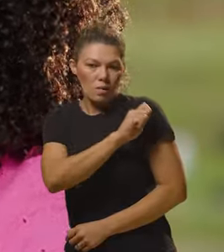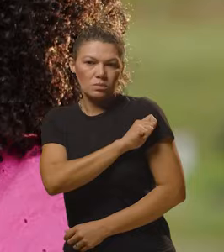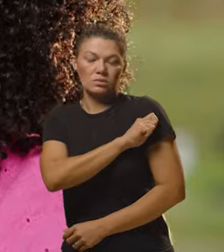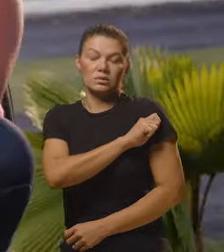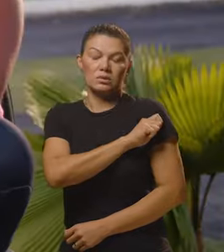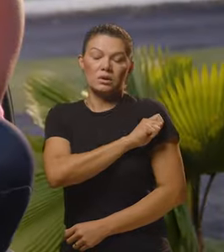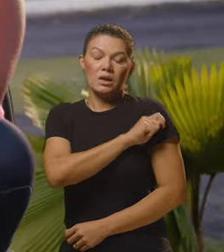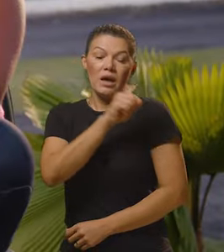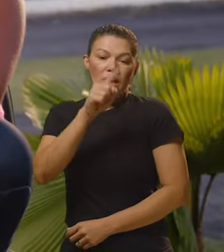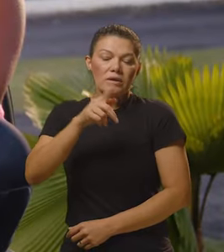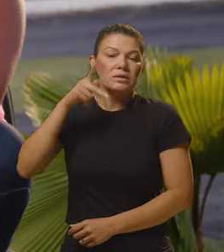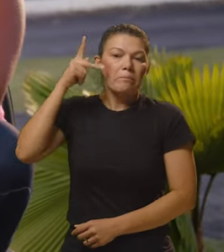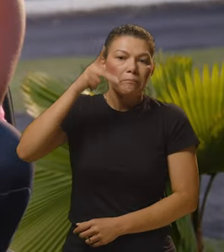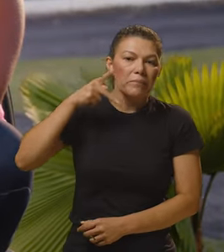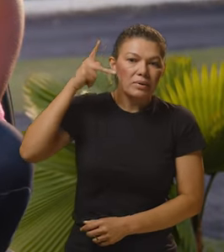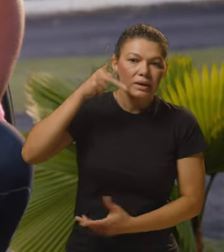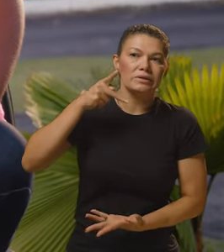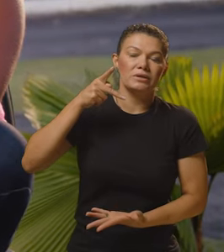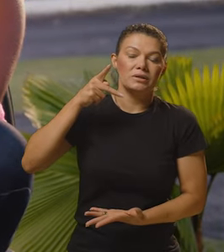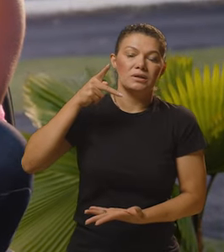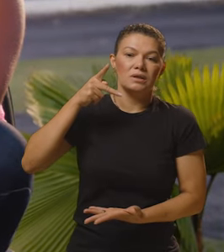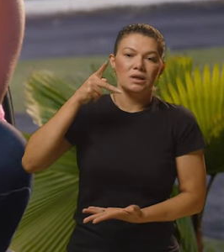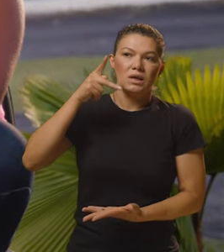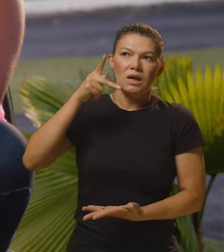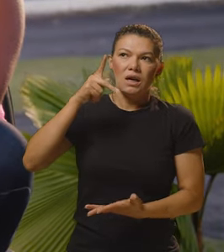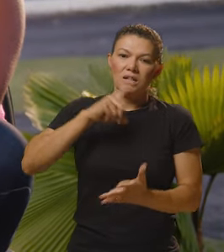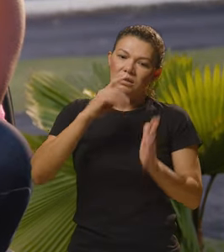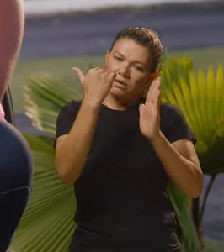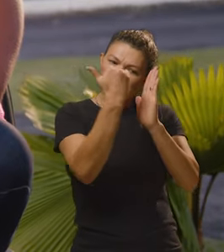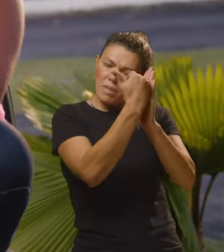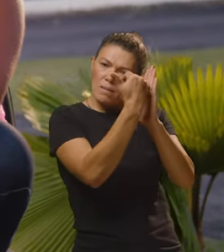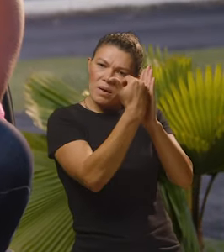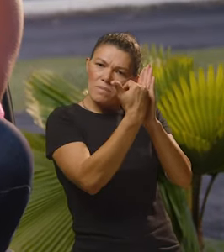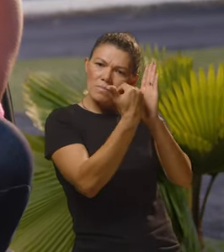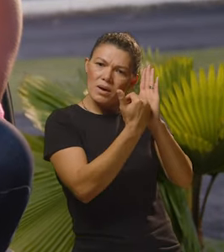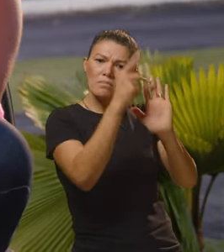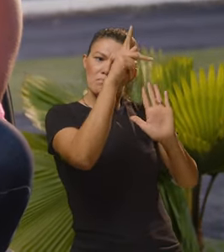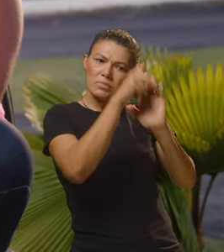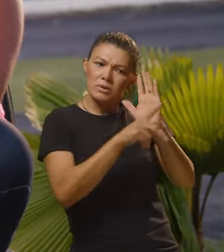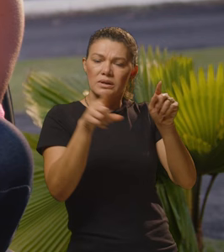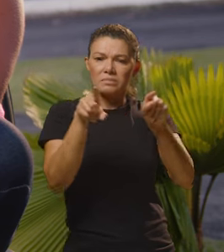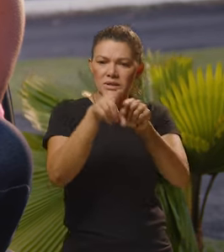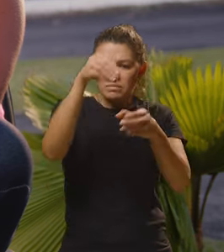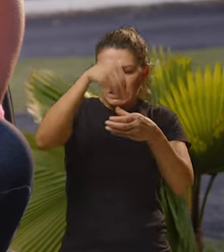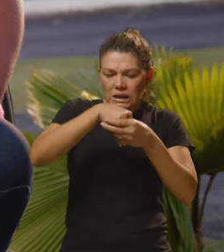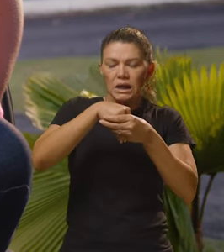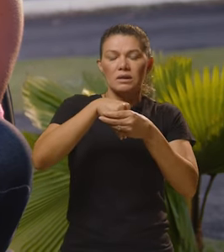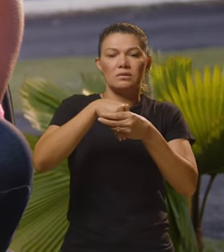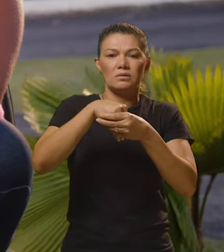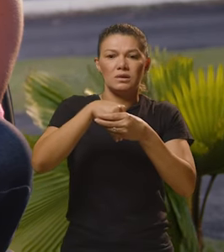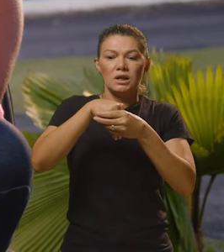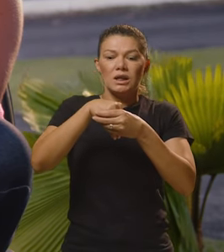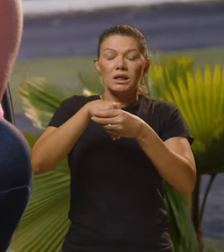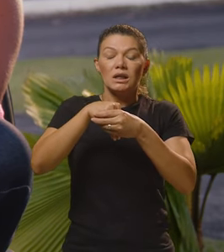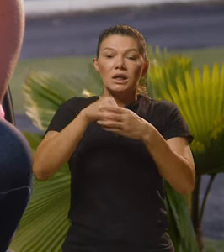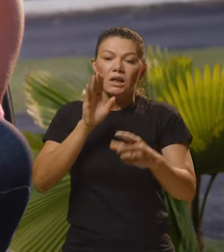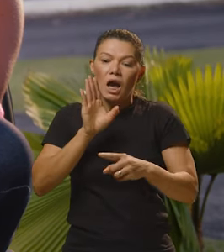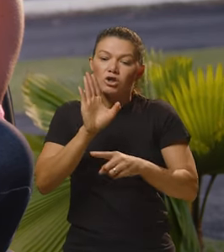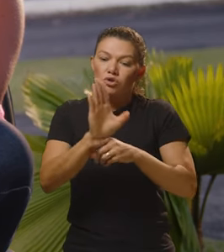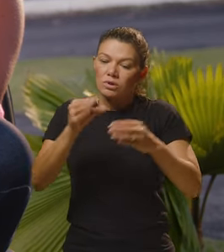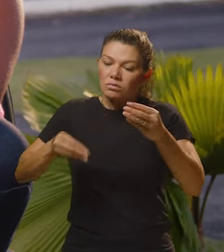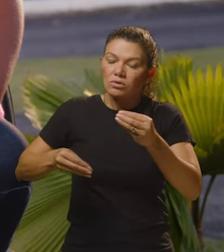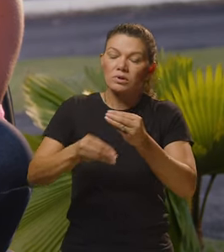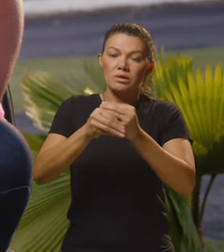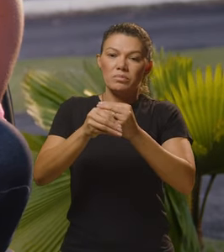estudantil. E essa política, ela traz uma gama de ações e programas que visam